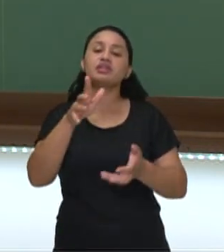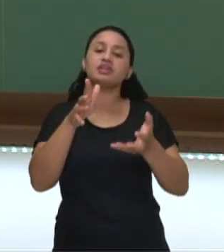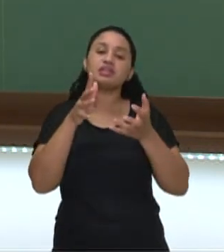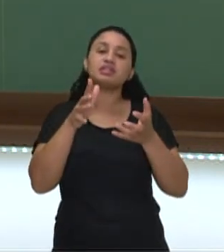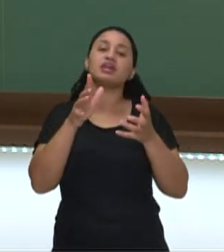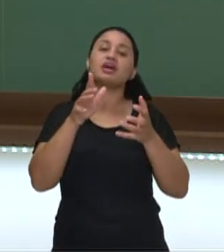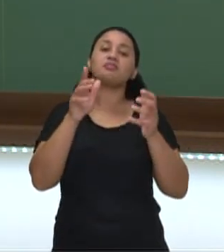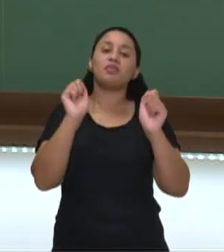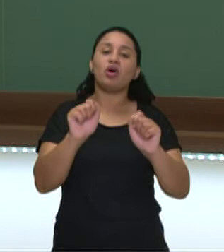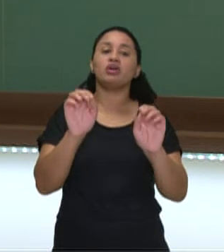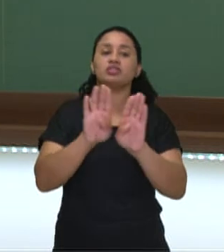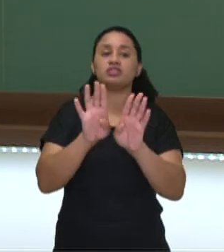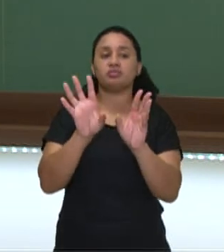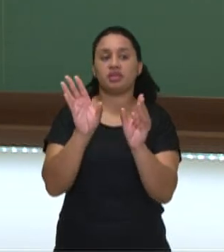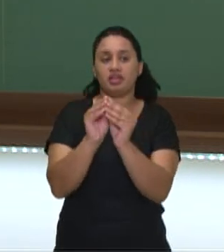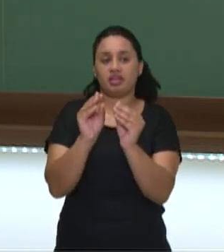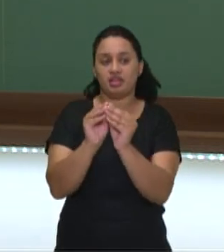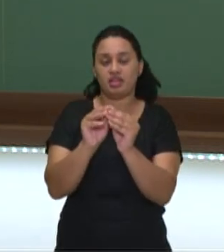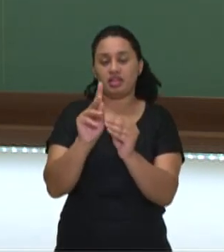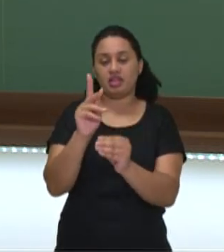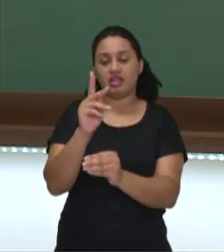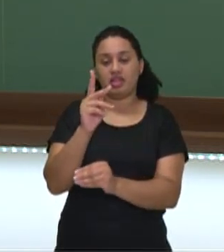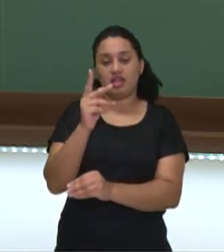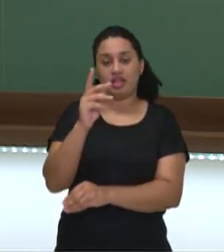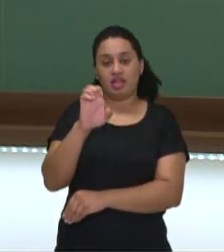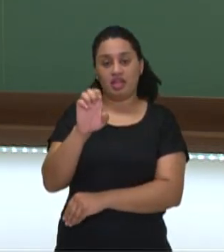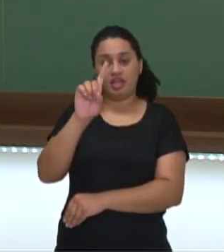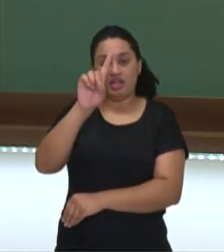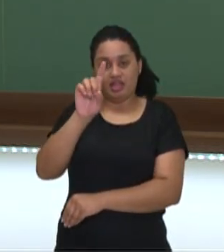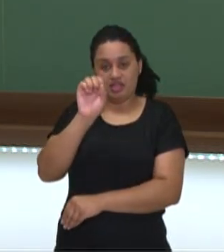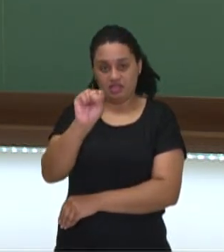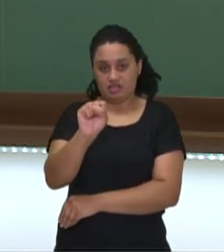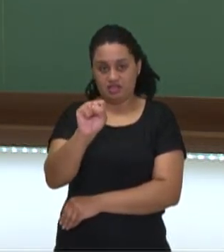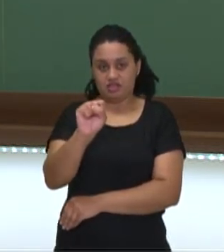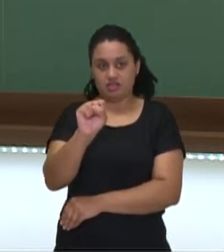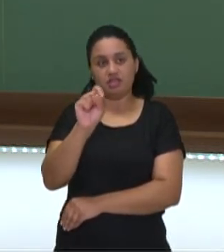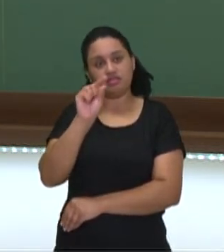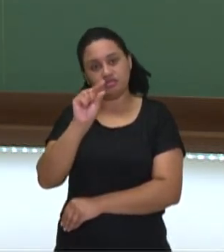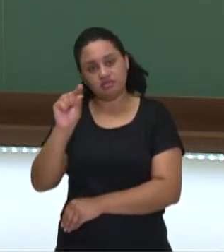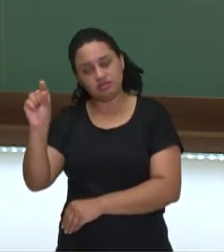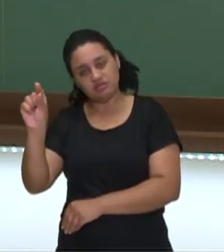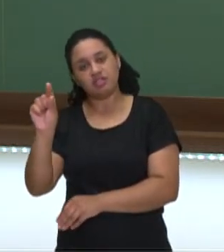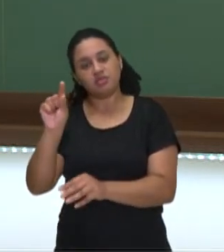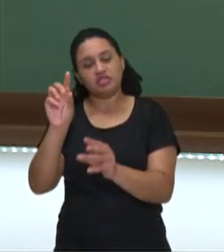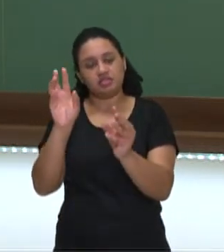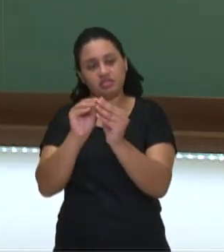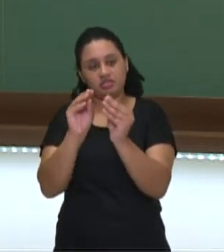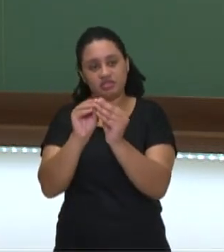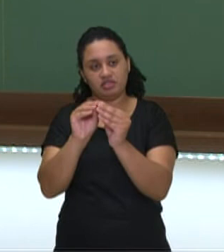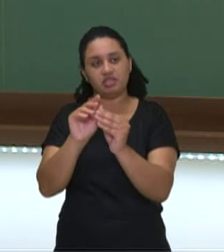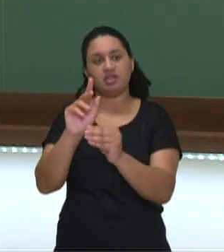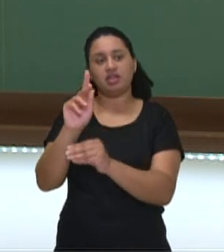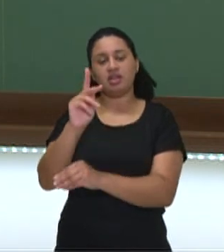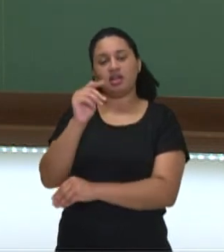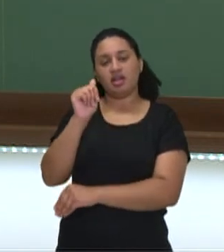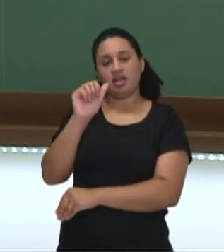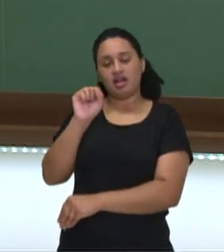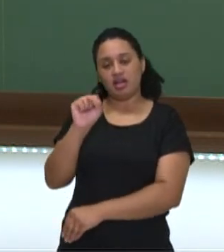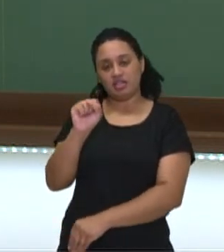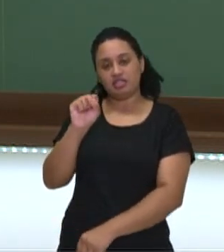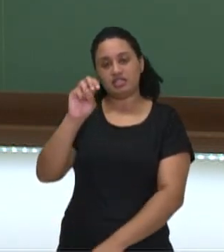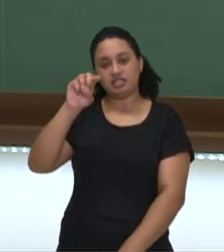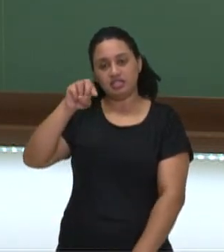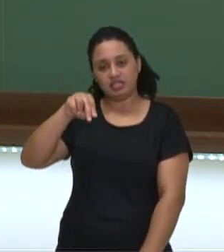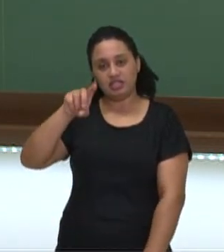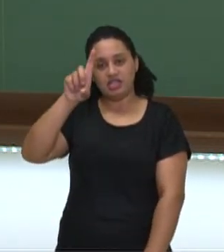também pode abreviar. Yes, he's seen that horror movie. Negativa. No, he